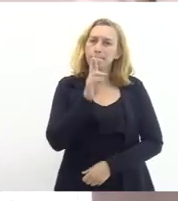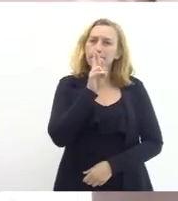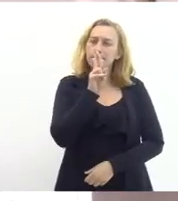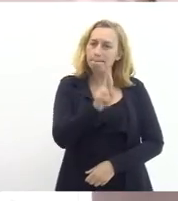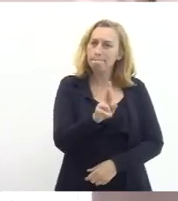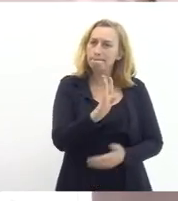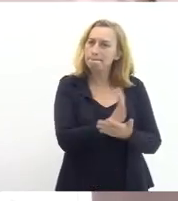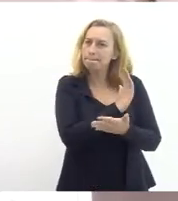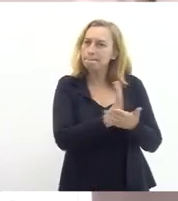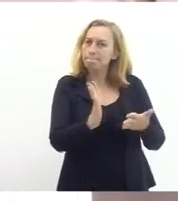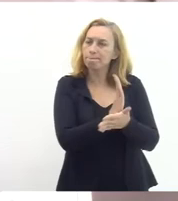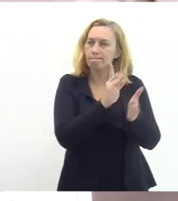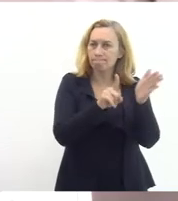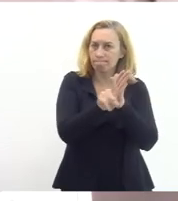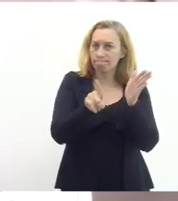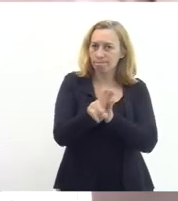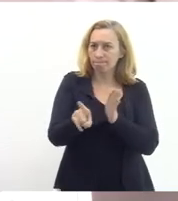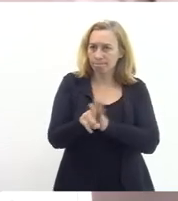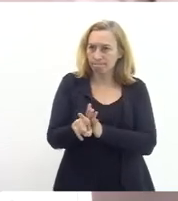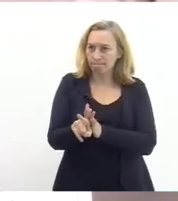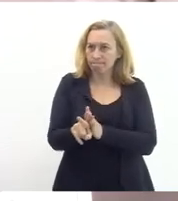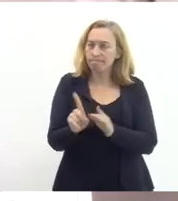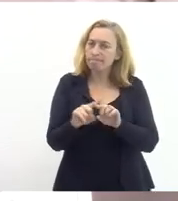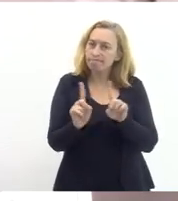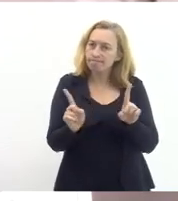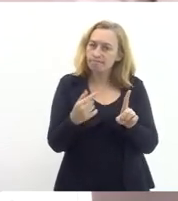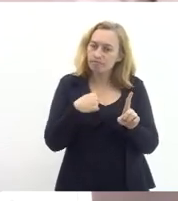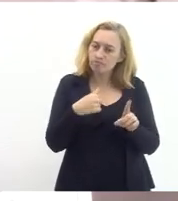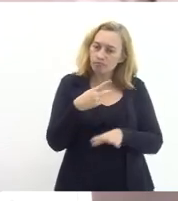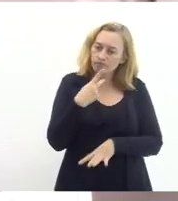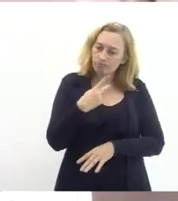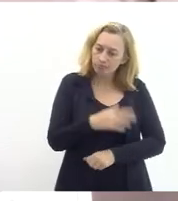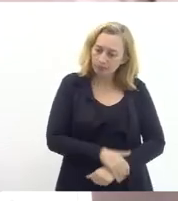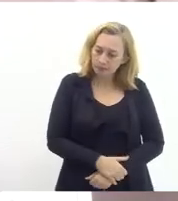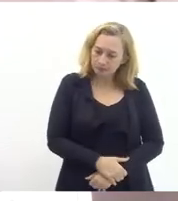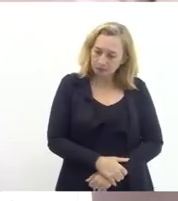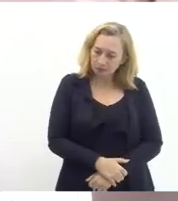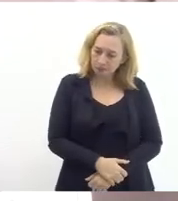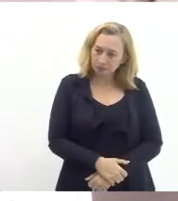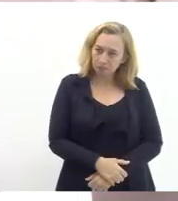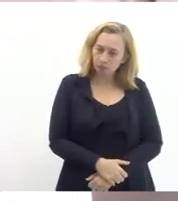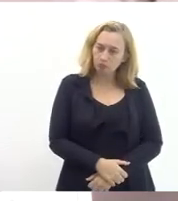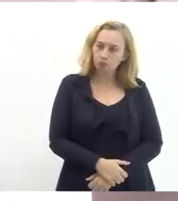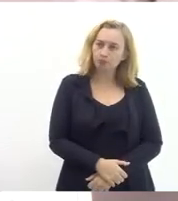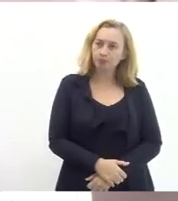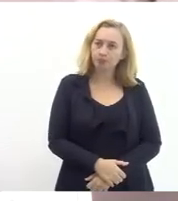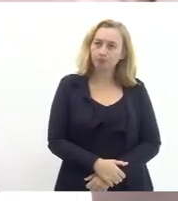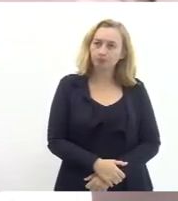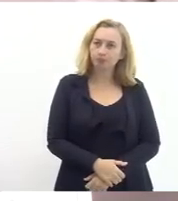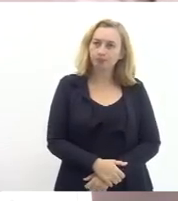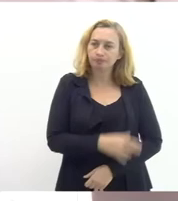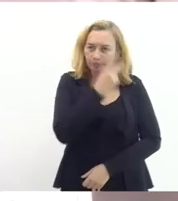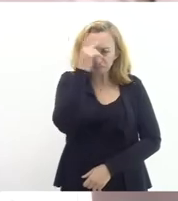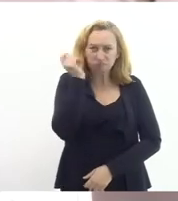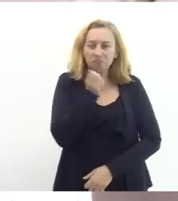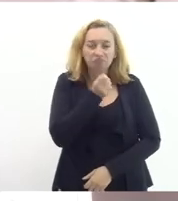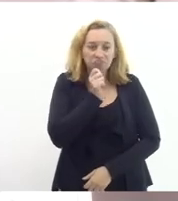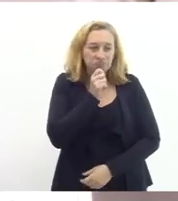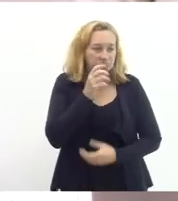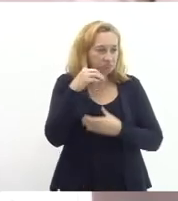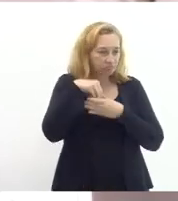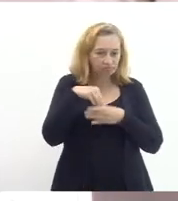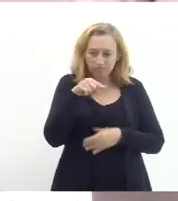e alguns questionamentos mas eu inicio a fala dizendo que eu acho que não tem ninguém aqui dentro deputado